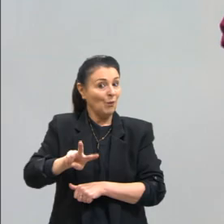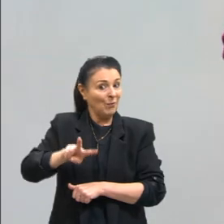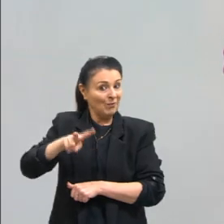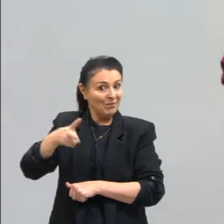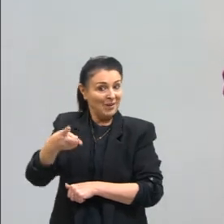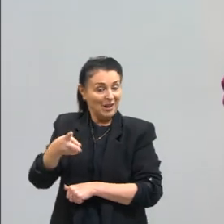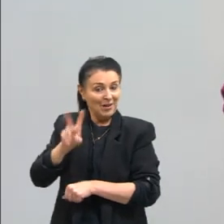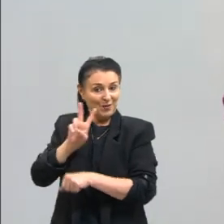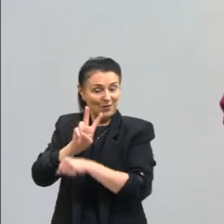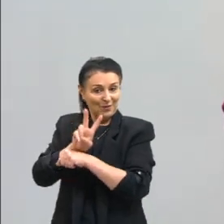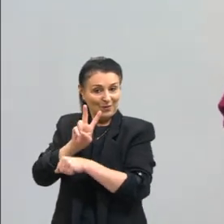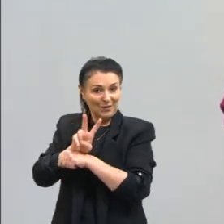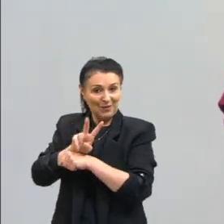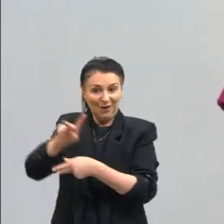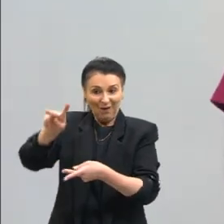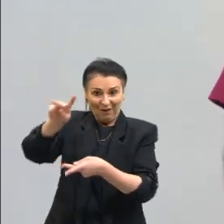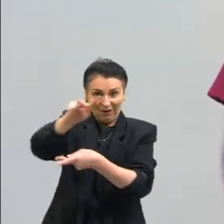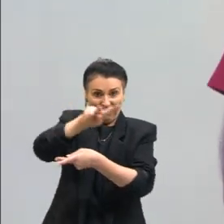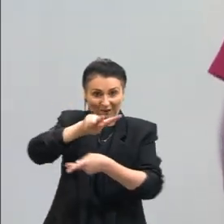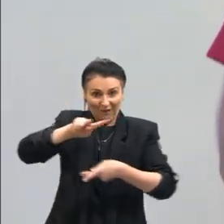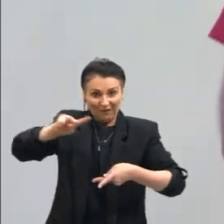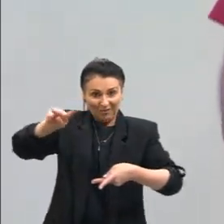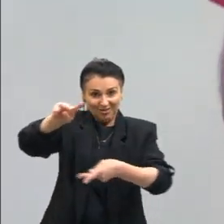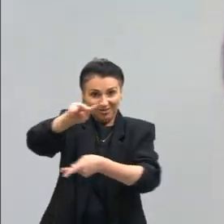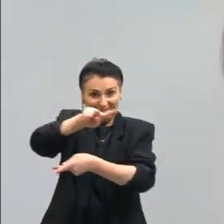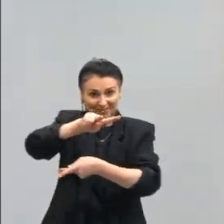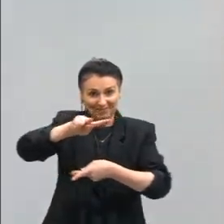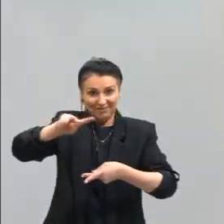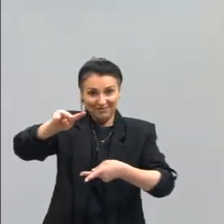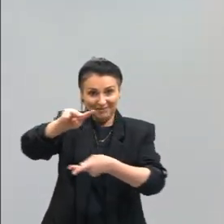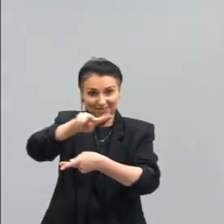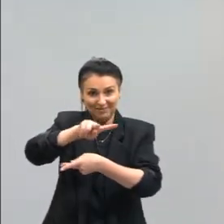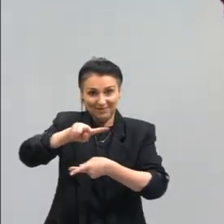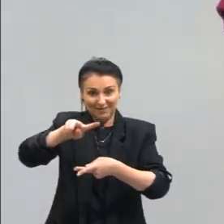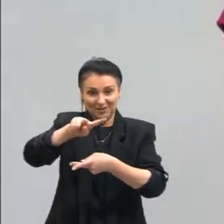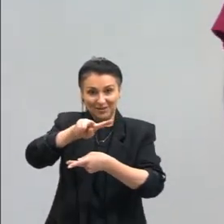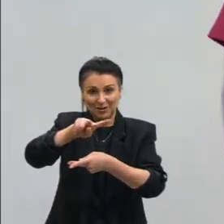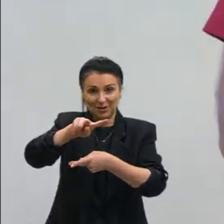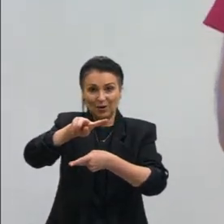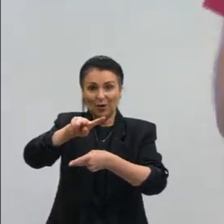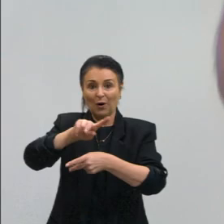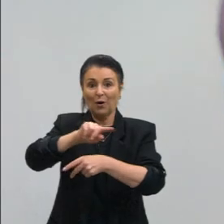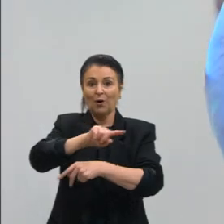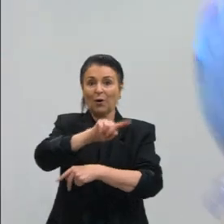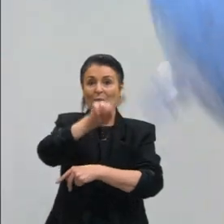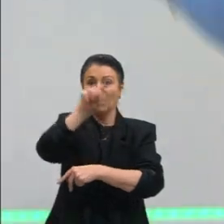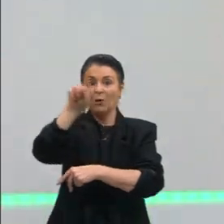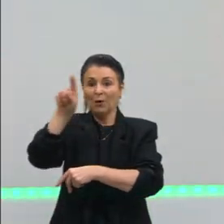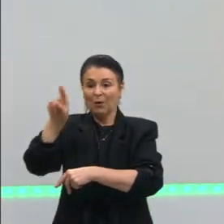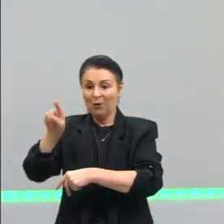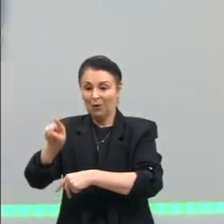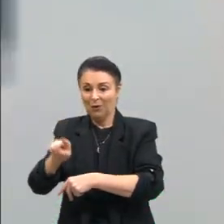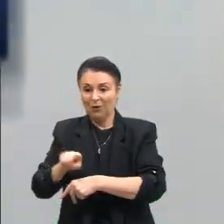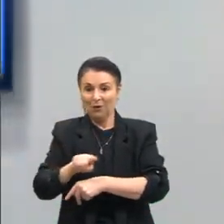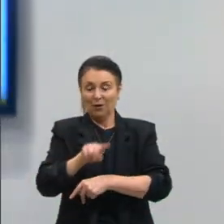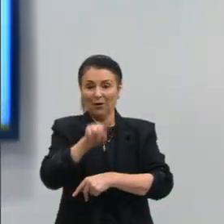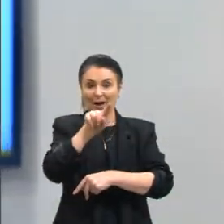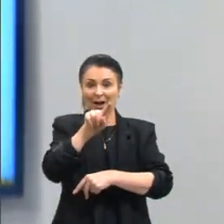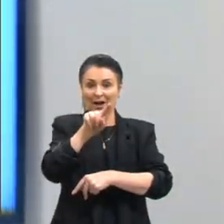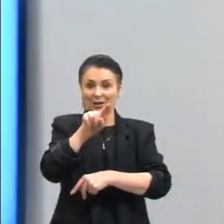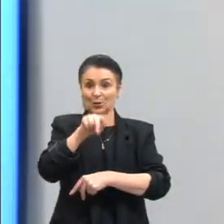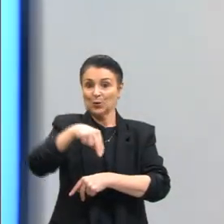observar isso, ó, anti-horário e, desculpa, horário e, ai,